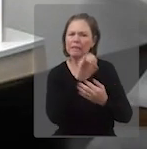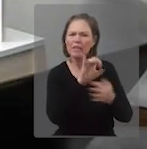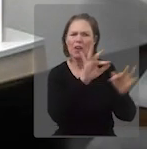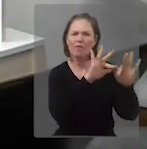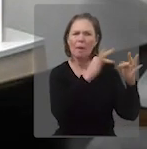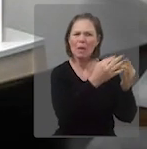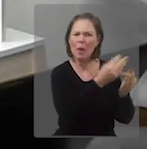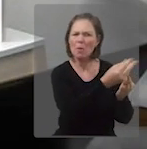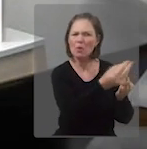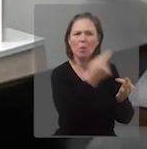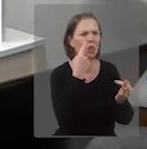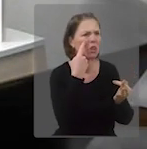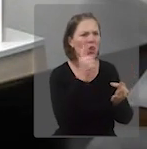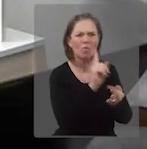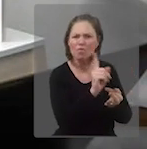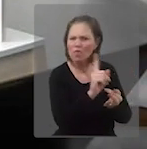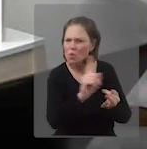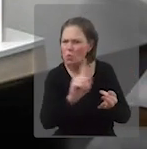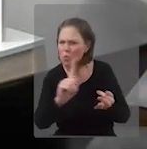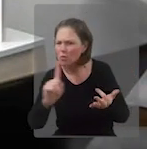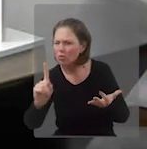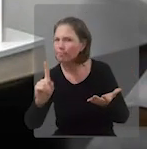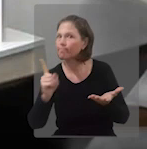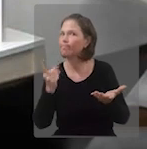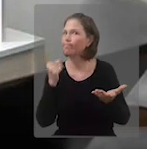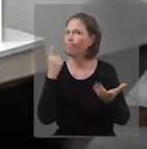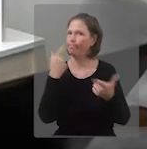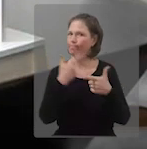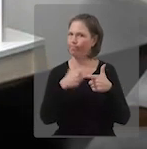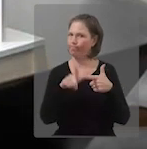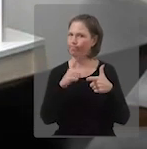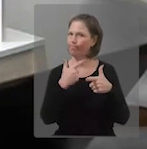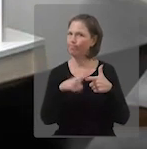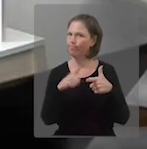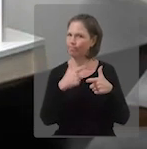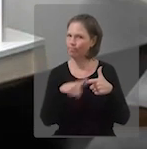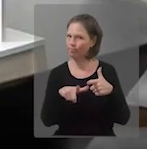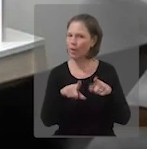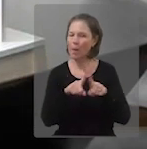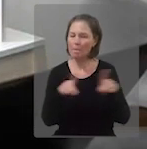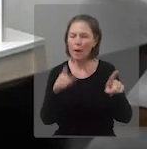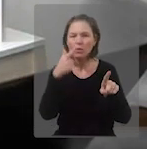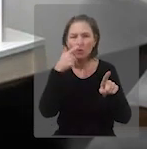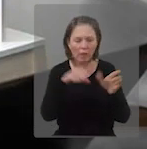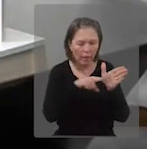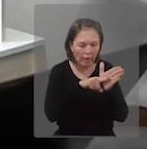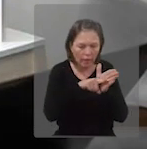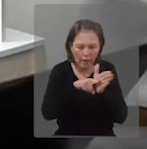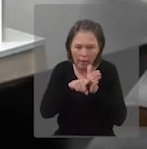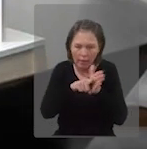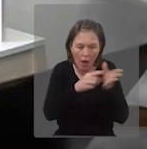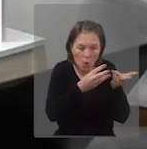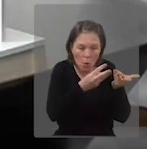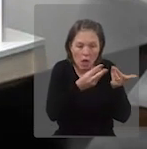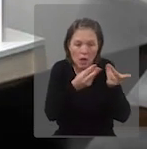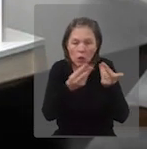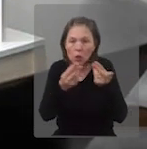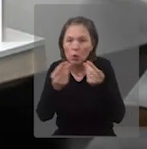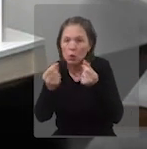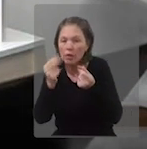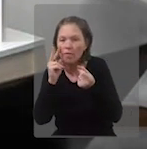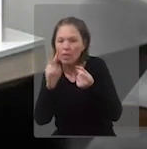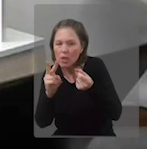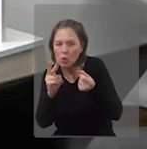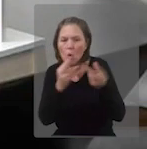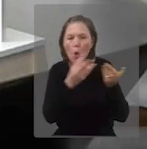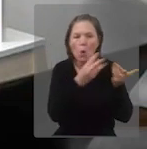por exemplo, não visualizaram, você tem um problema aí. Então, essa é a facilidade. Você consegue mapear e, novamente, aquilo que eu falei lá no início,